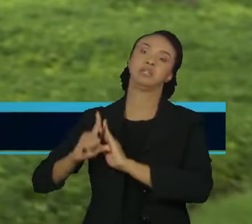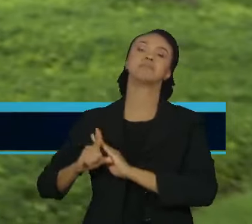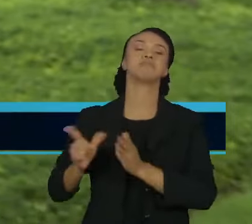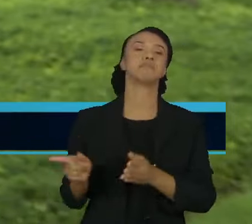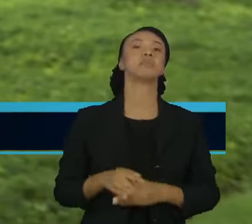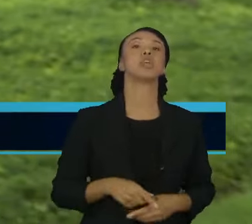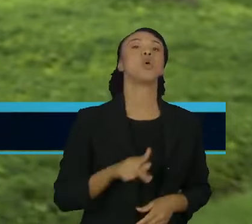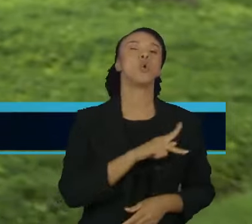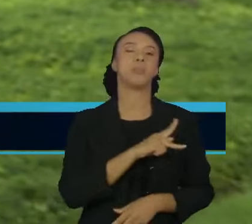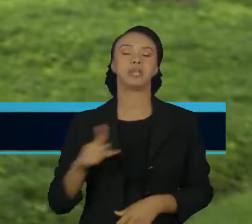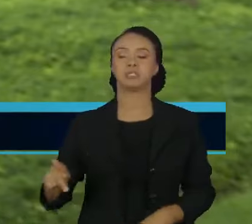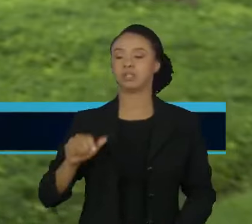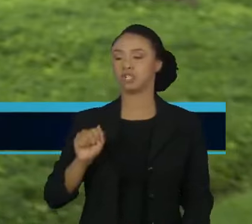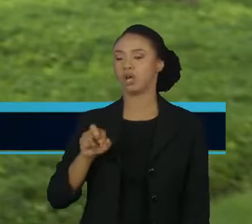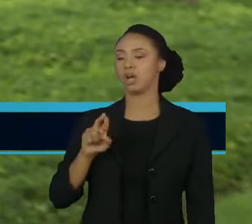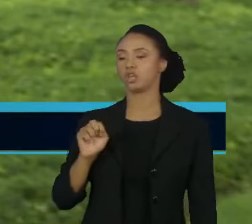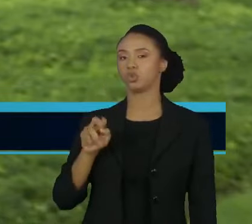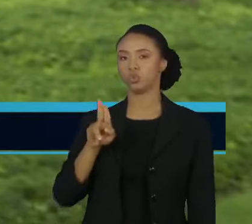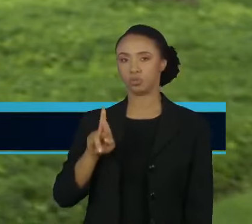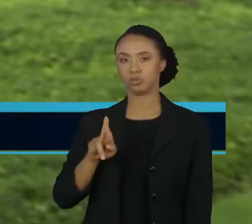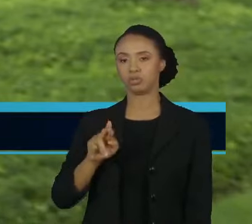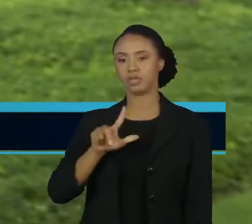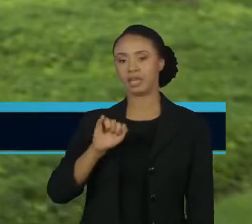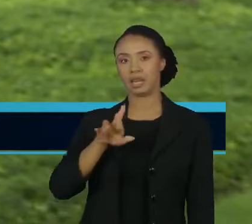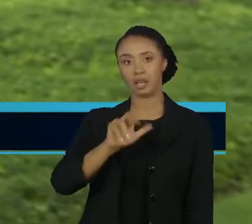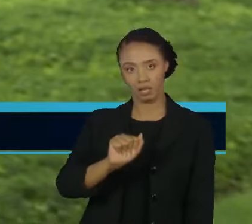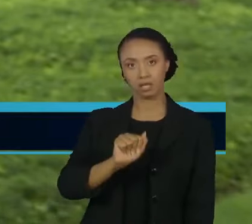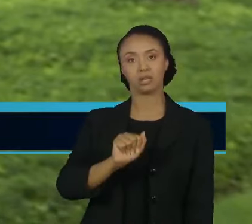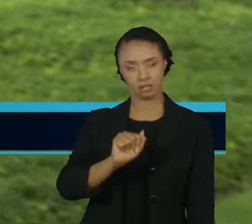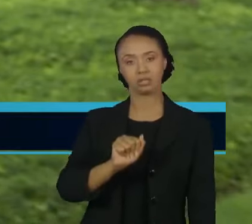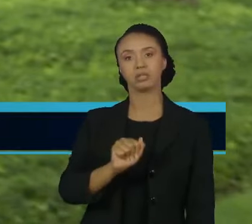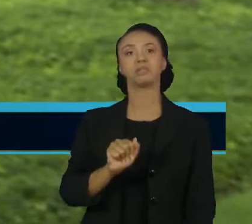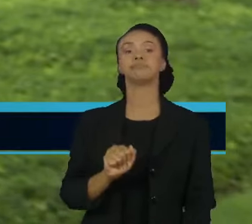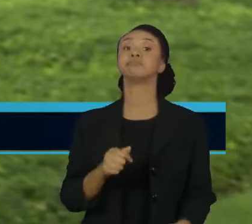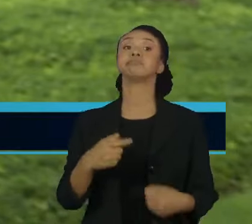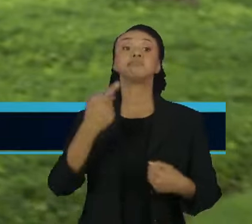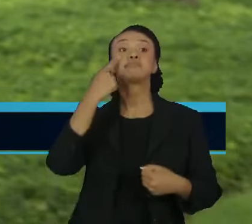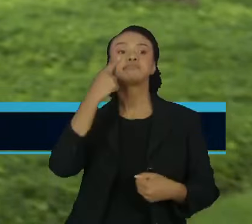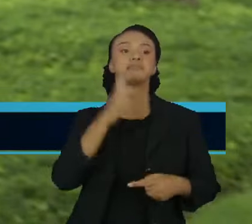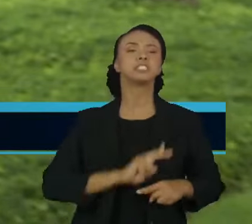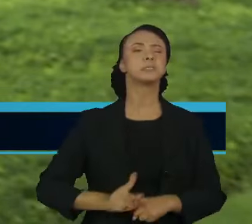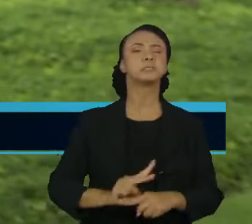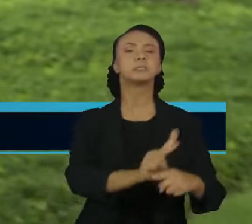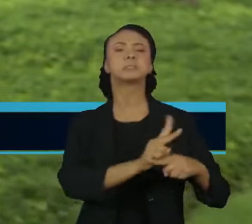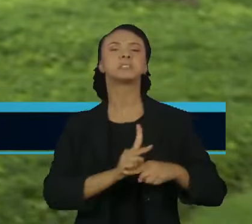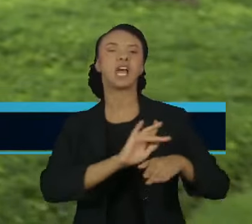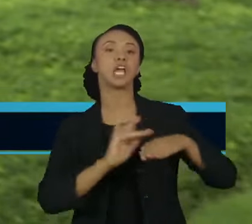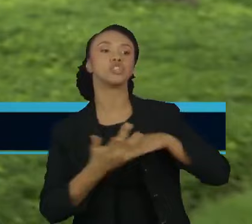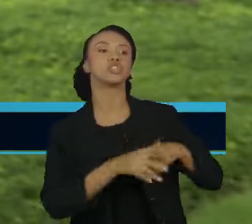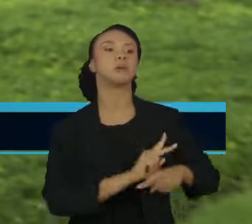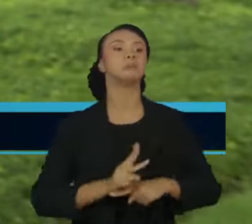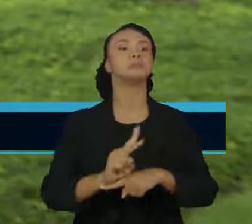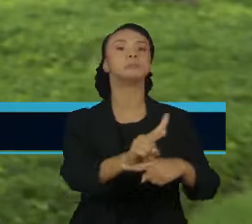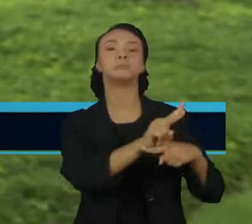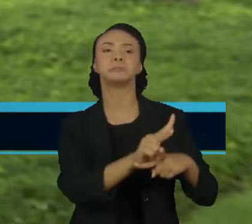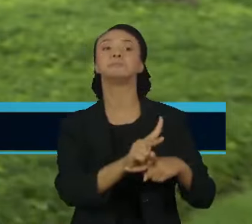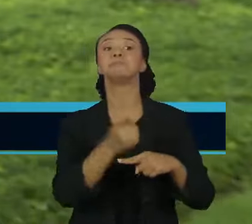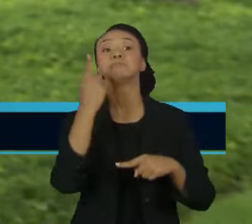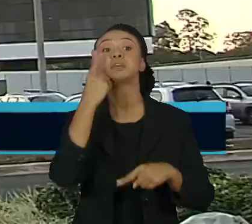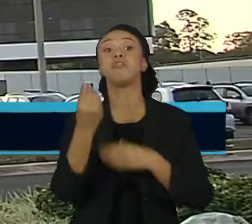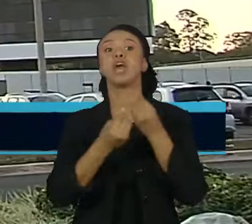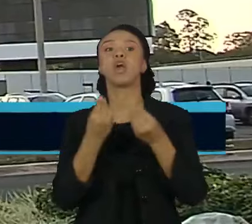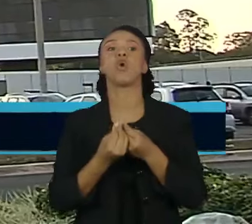Câmara, Arthur Lira, é votar uma regulamentação ampla das redes sociais, que previna um abuso da tecnologia pelas